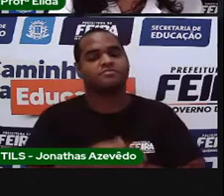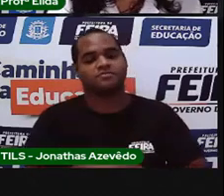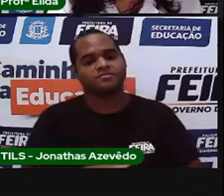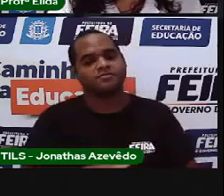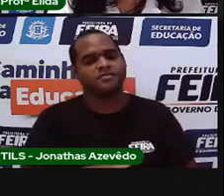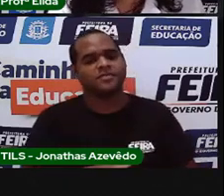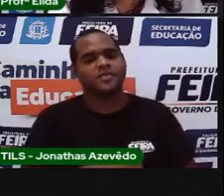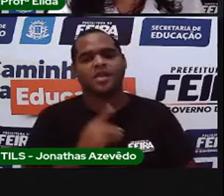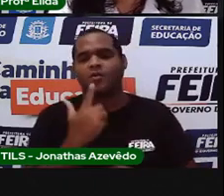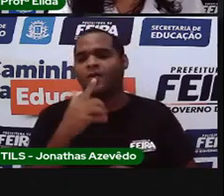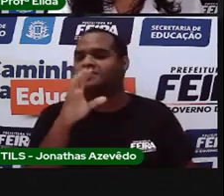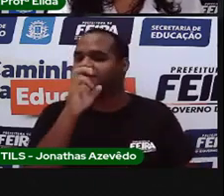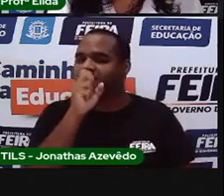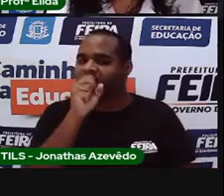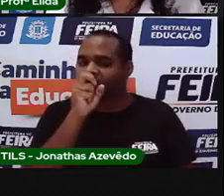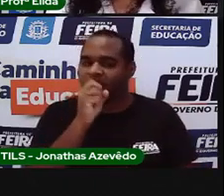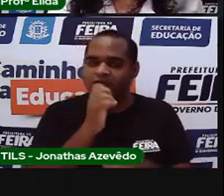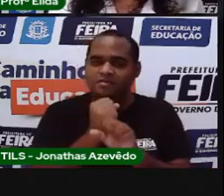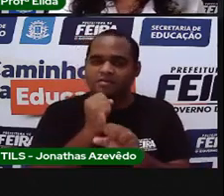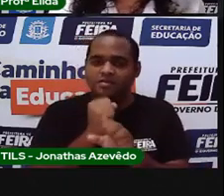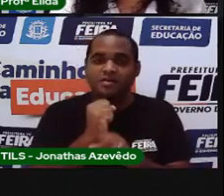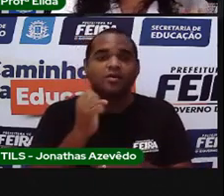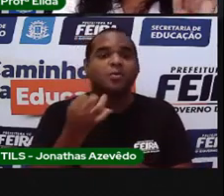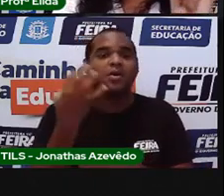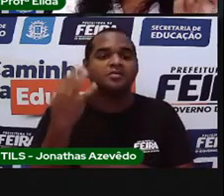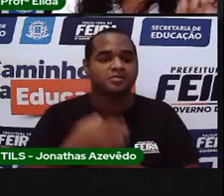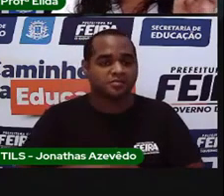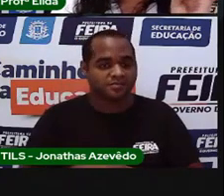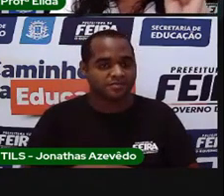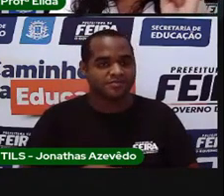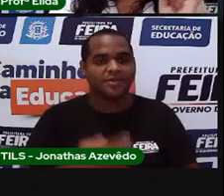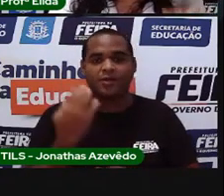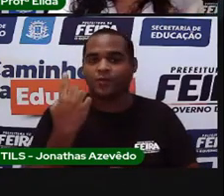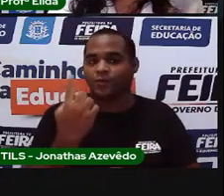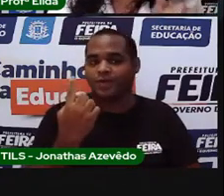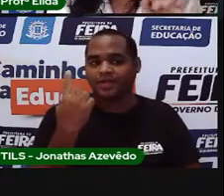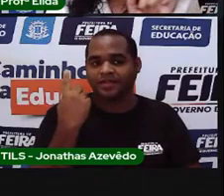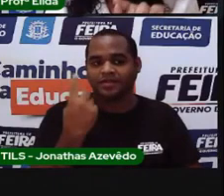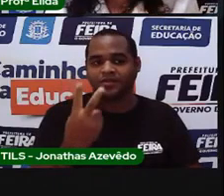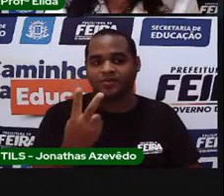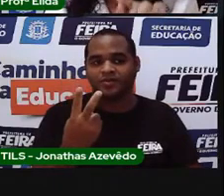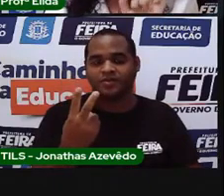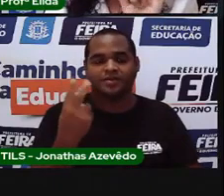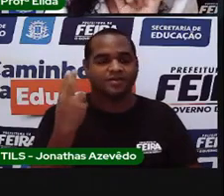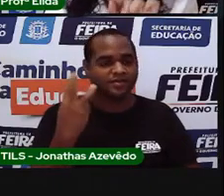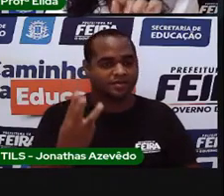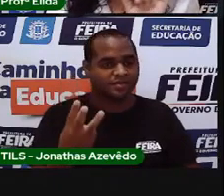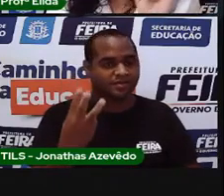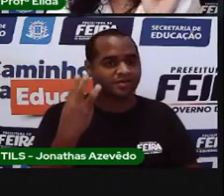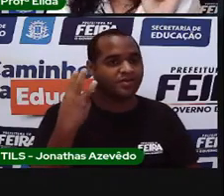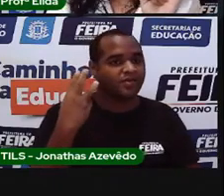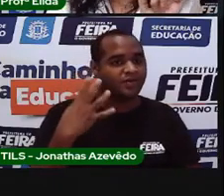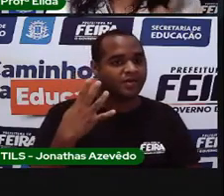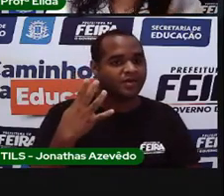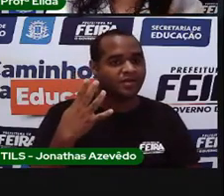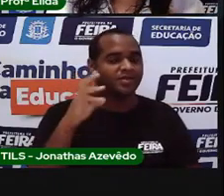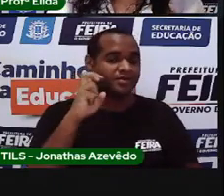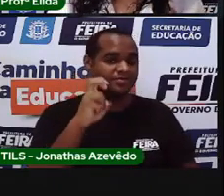E quantas laranjas eu tenho? Vamos lá? Uma, duas, três, quatro,